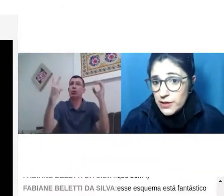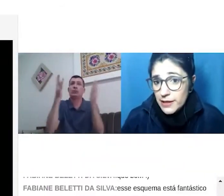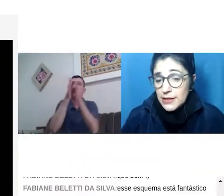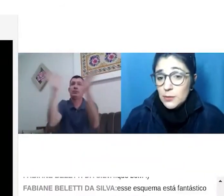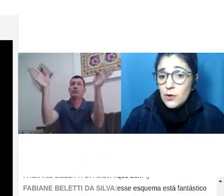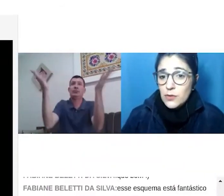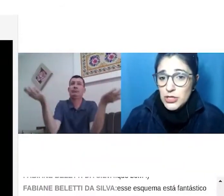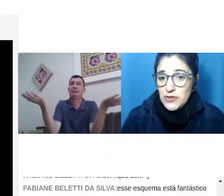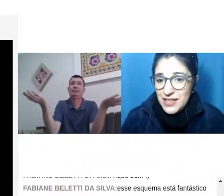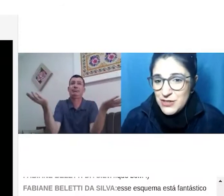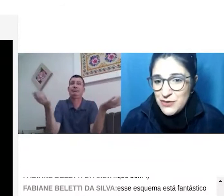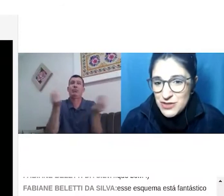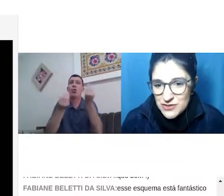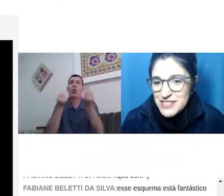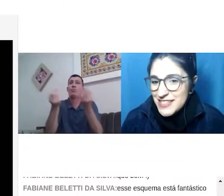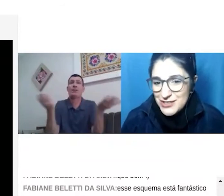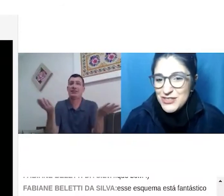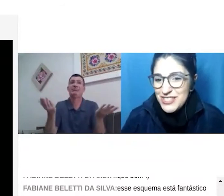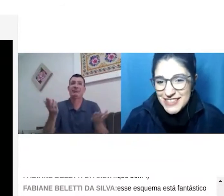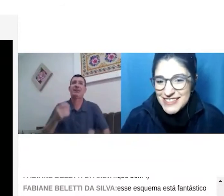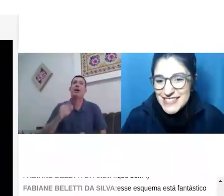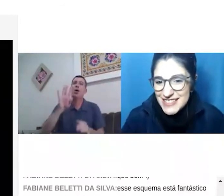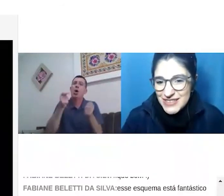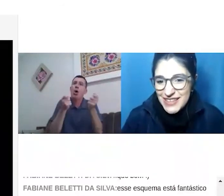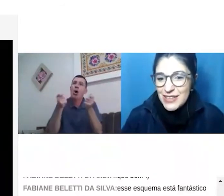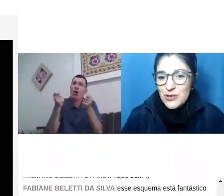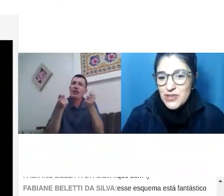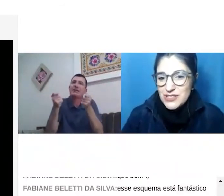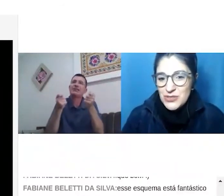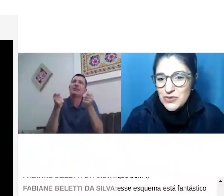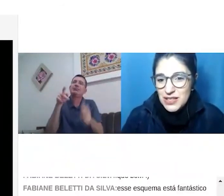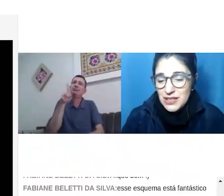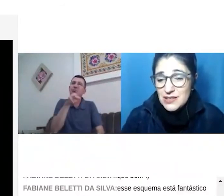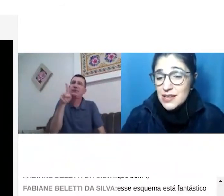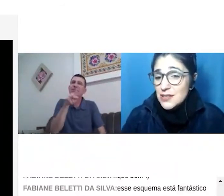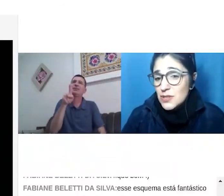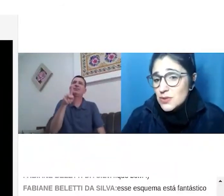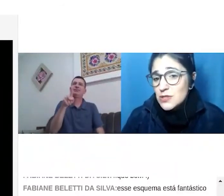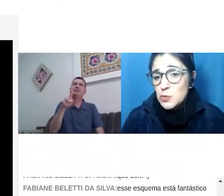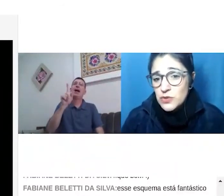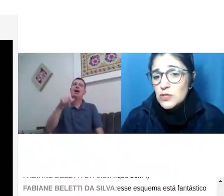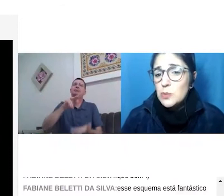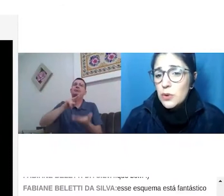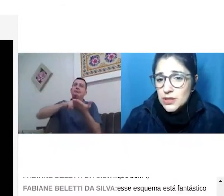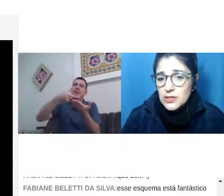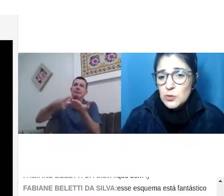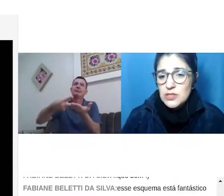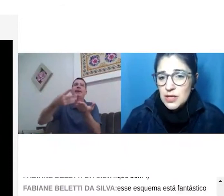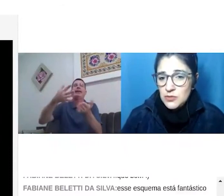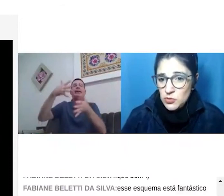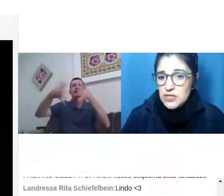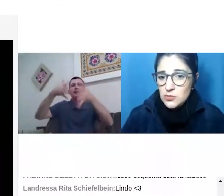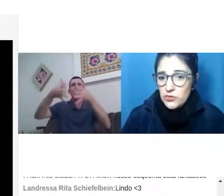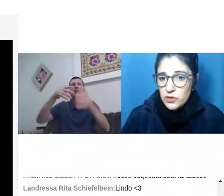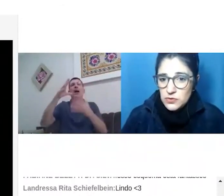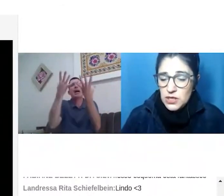tu vai olhar bom, a gente vai ter que dividir a visão dividir a atenção né? como que a gente faria isso? são questões que os professores podem administrar